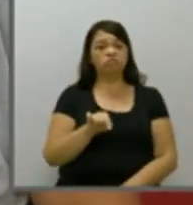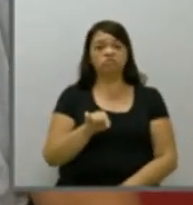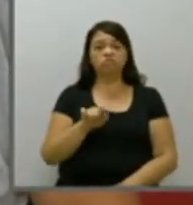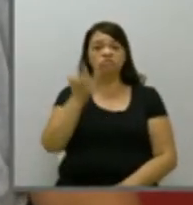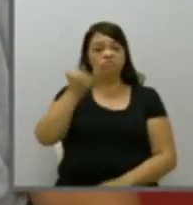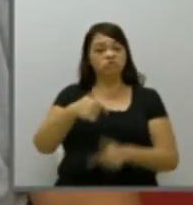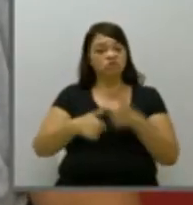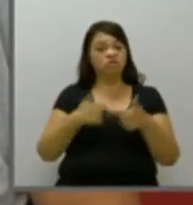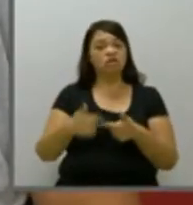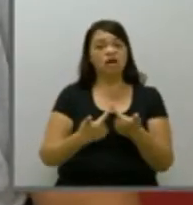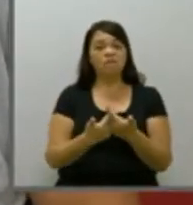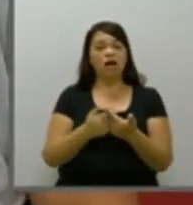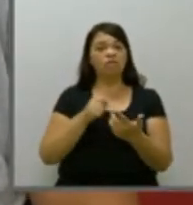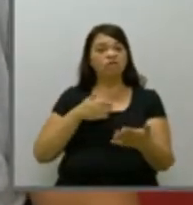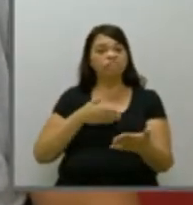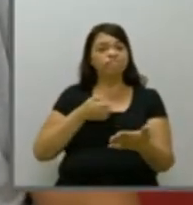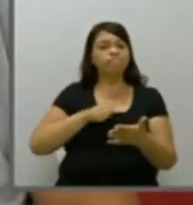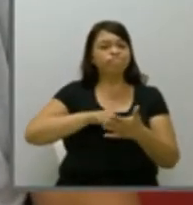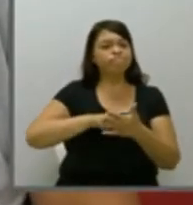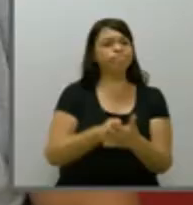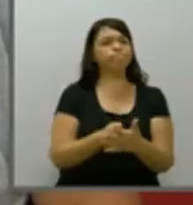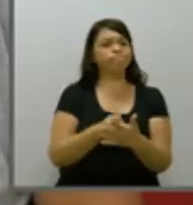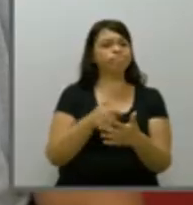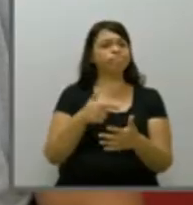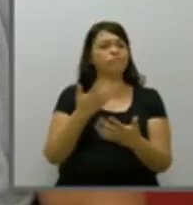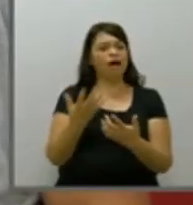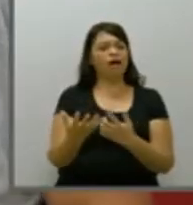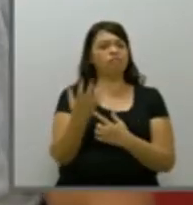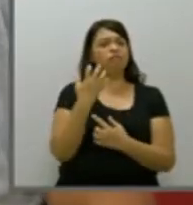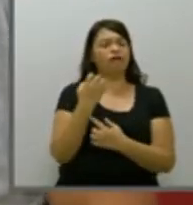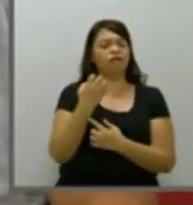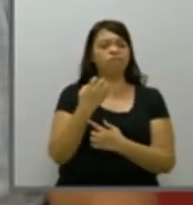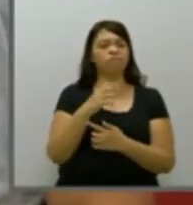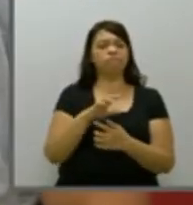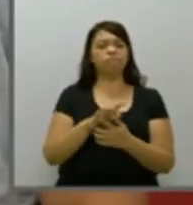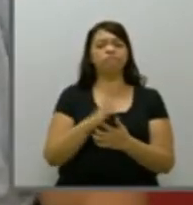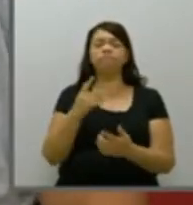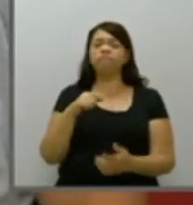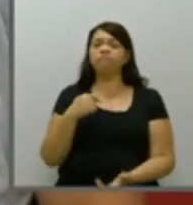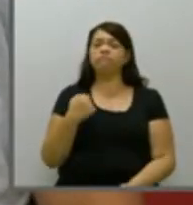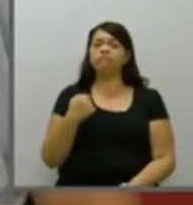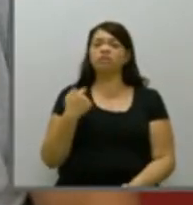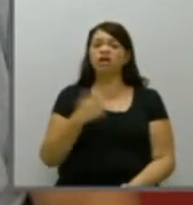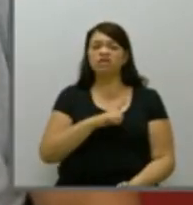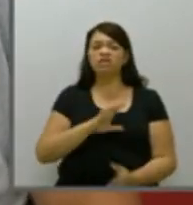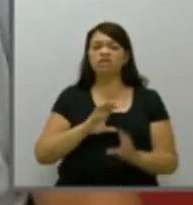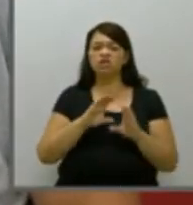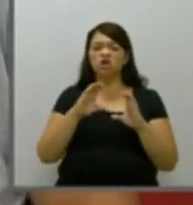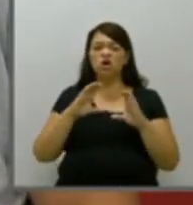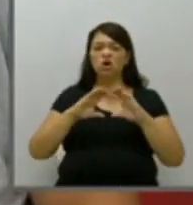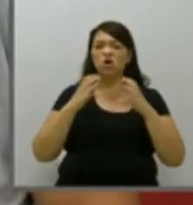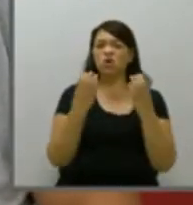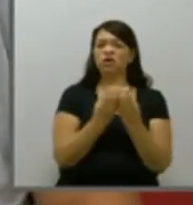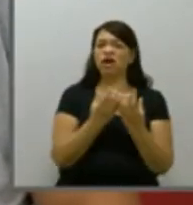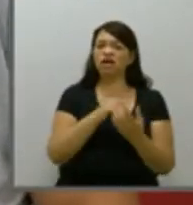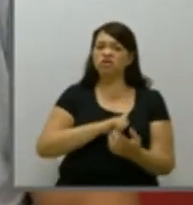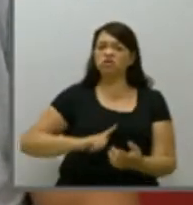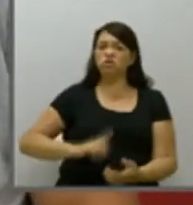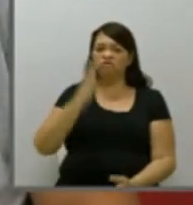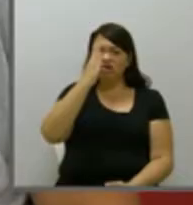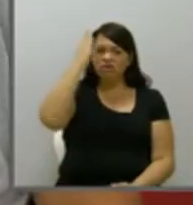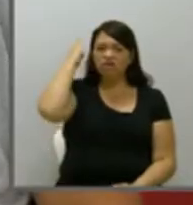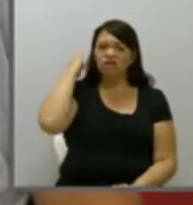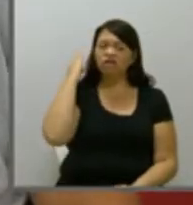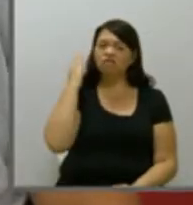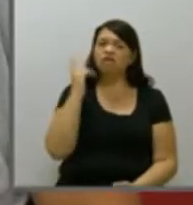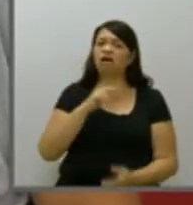podem barrar esses ataques. Do contrário, nós vamos estar na mão do Congresso corrupto, do governo Temer, que essas